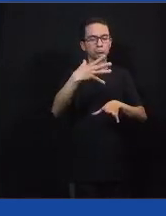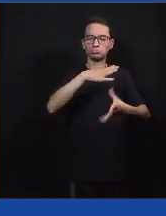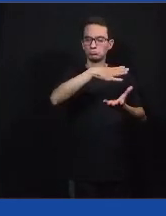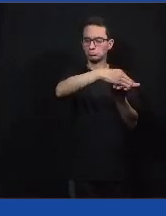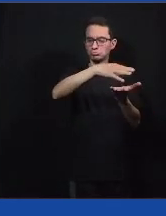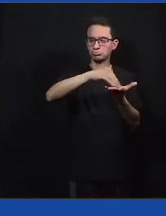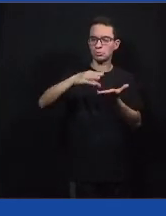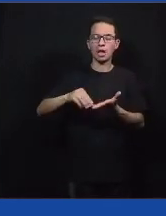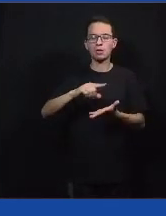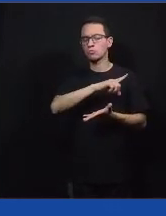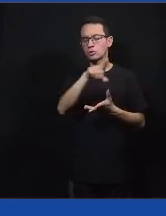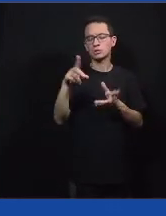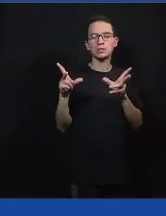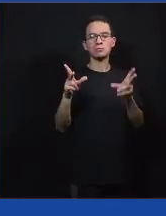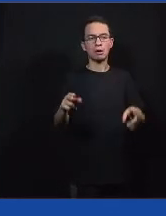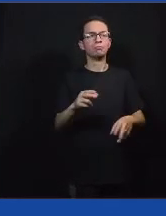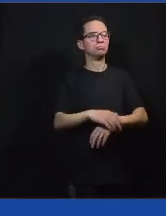passou.